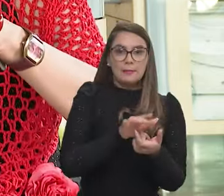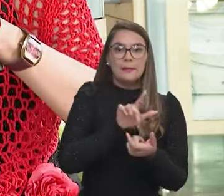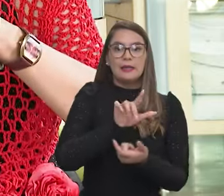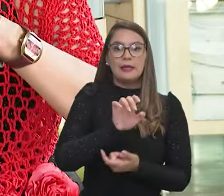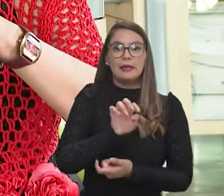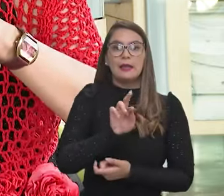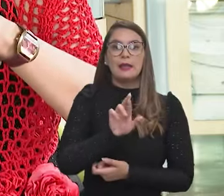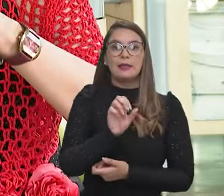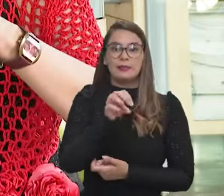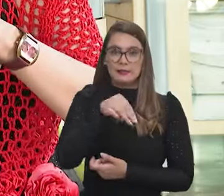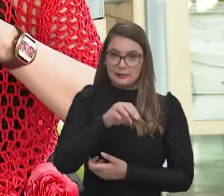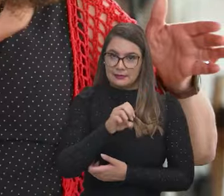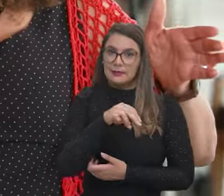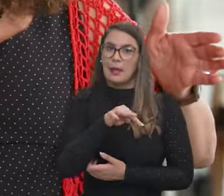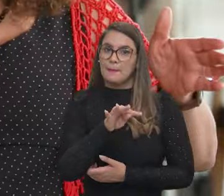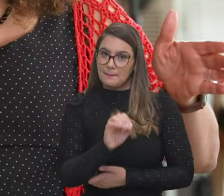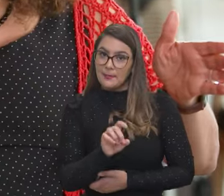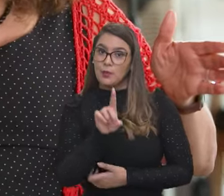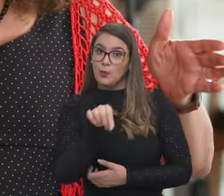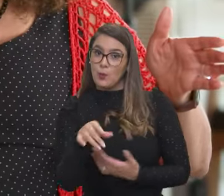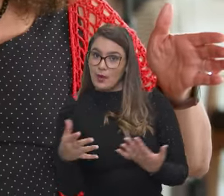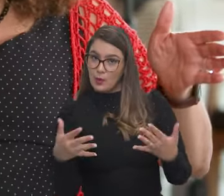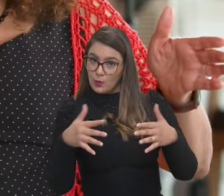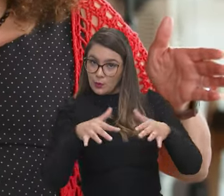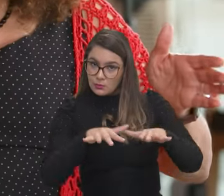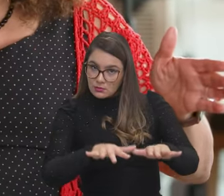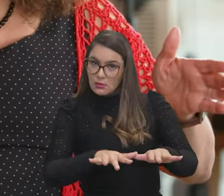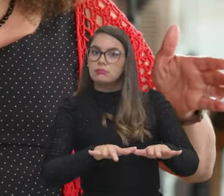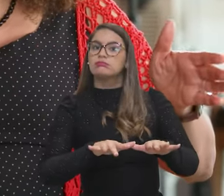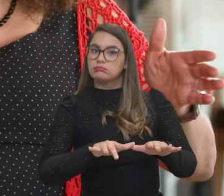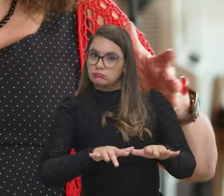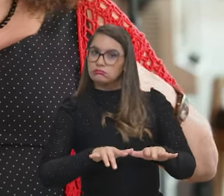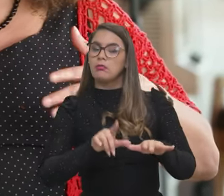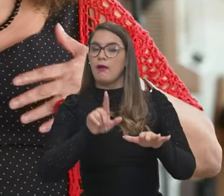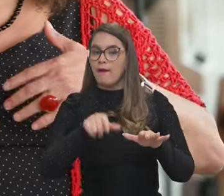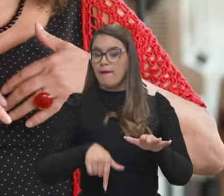processo ainda de inclusão, de um nível, né,